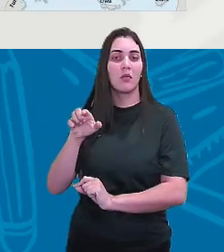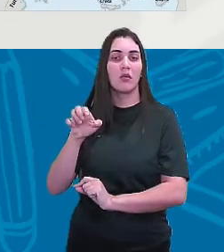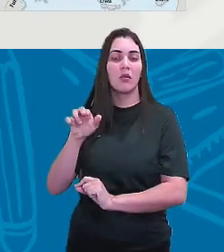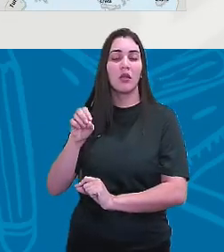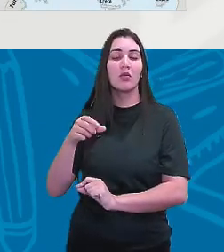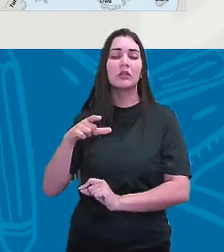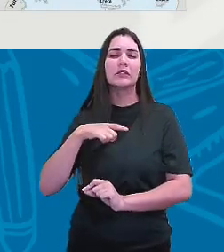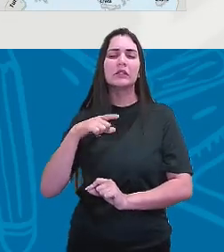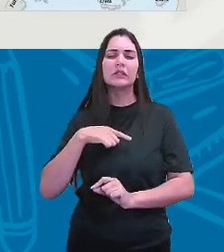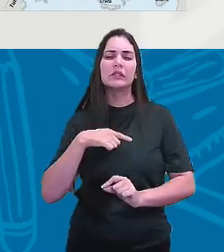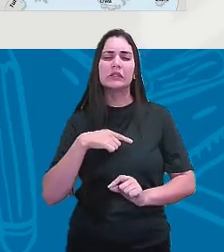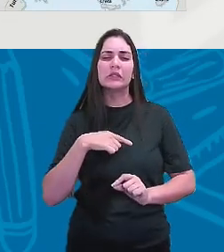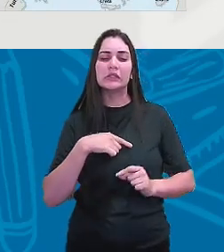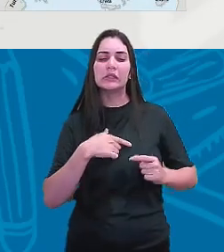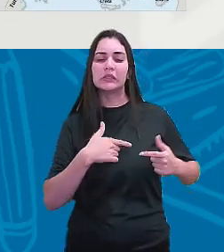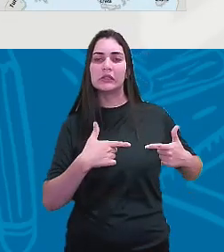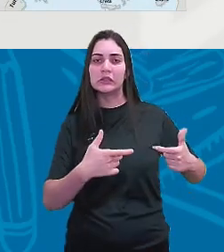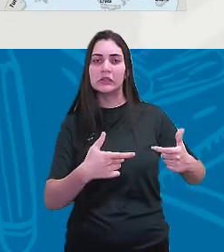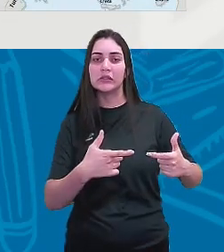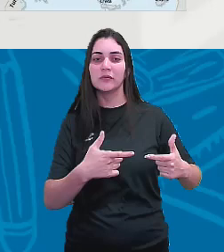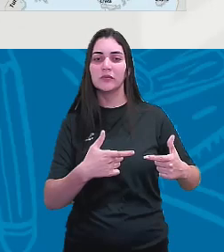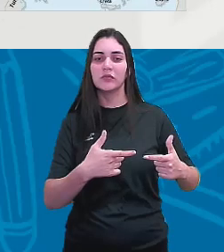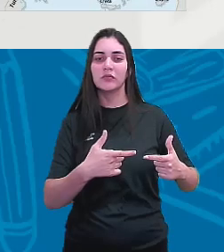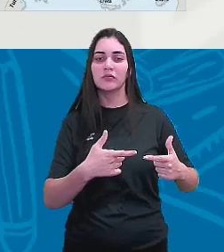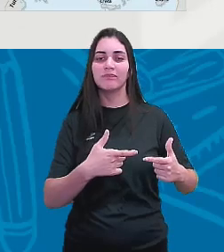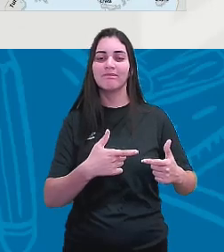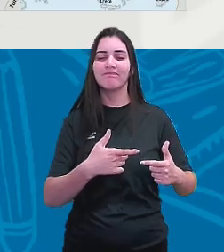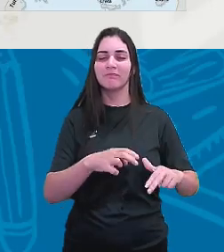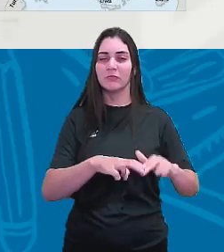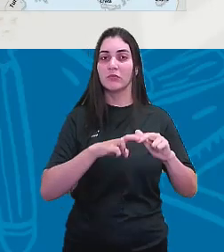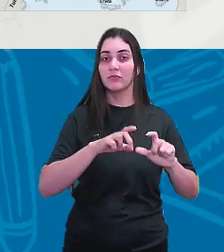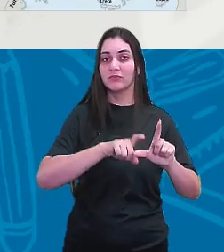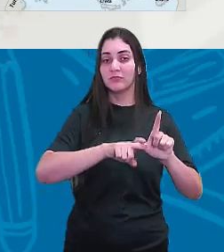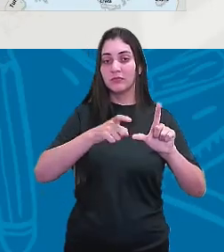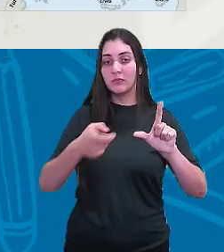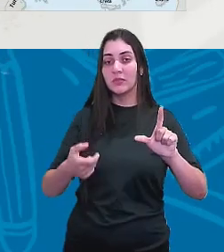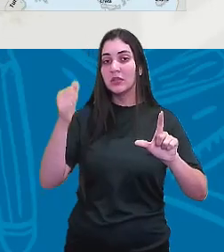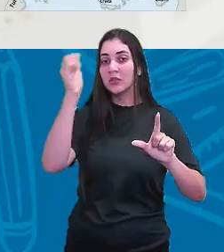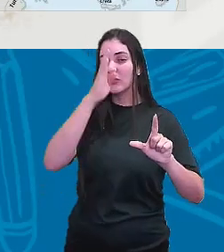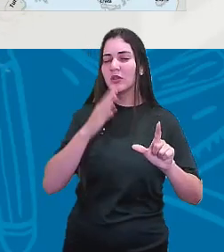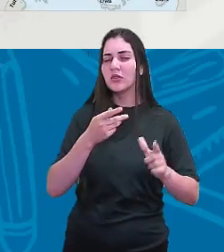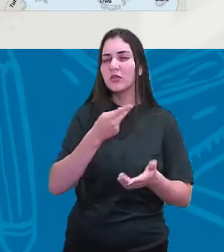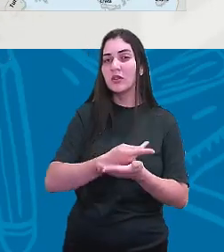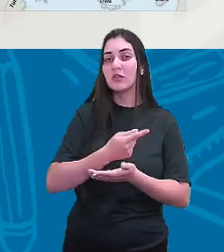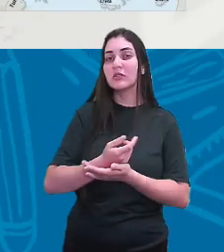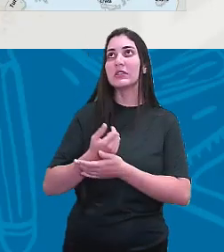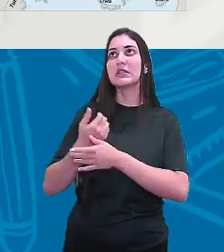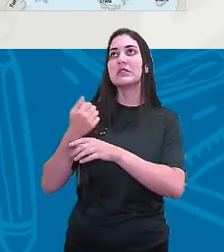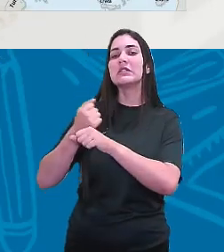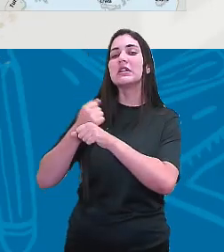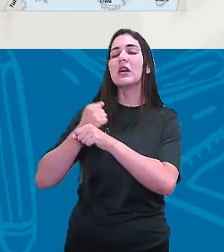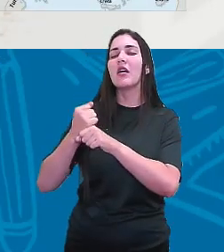a ver com a independência do Brasil que acontece tanto tempo depois? Vejam só,